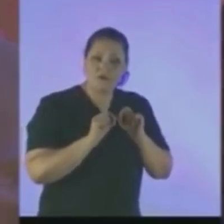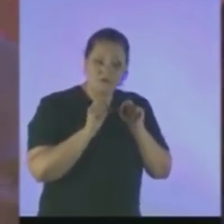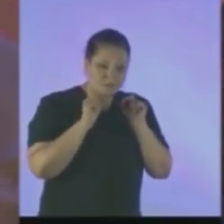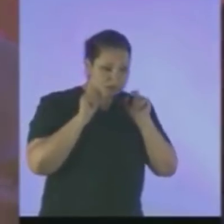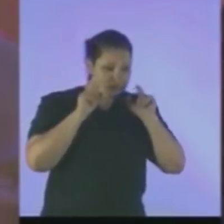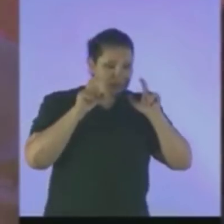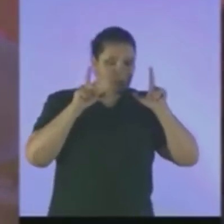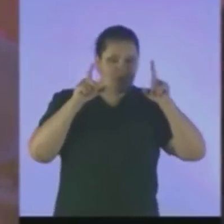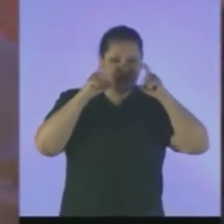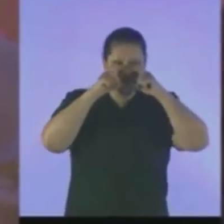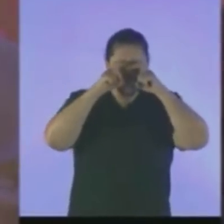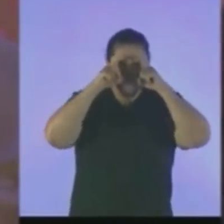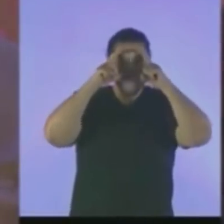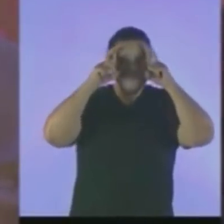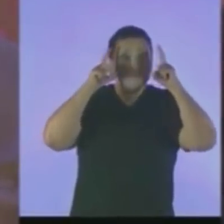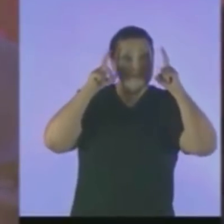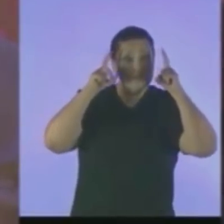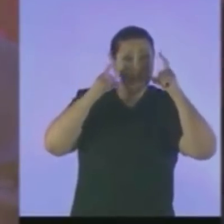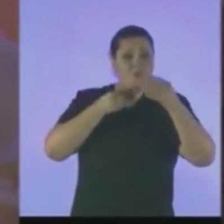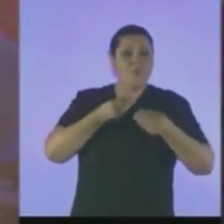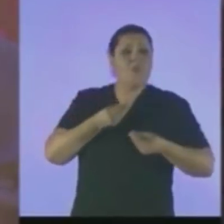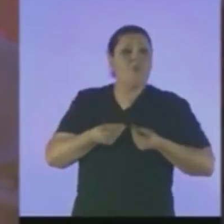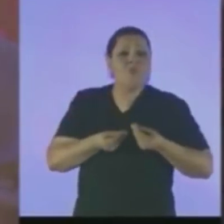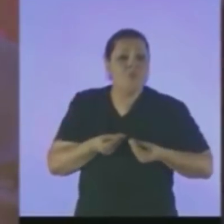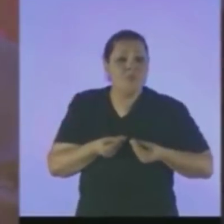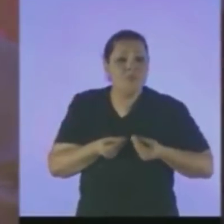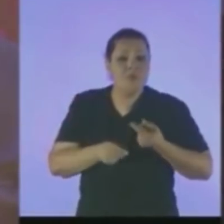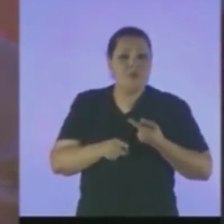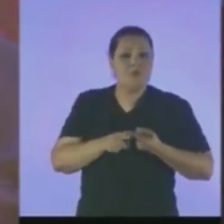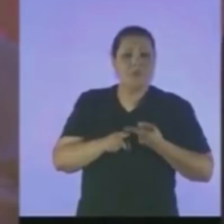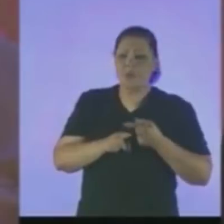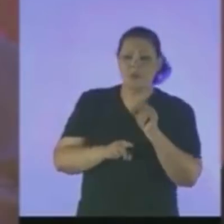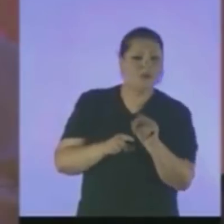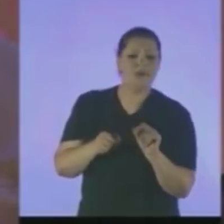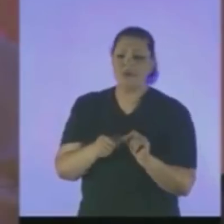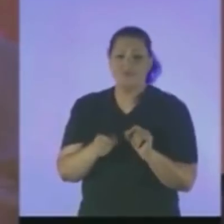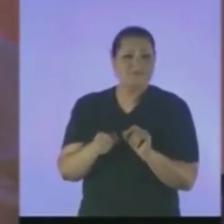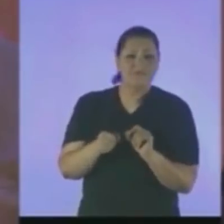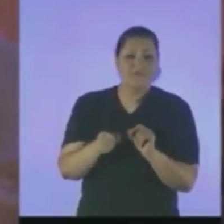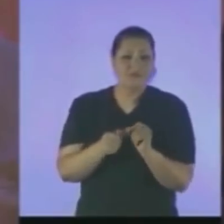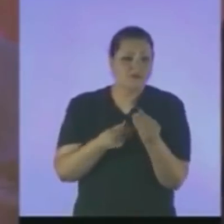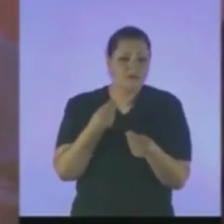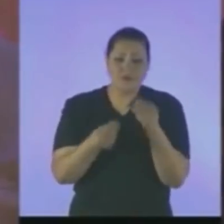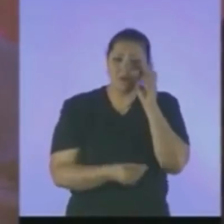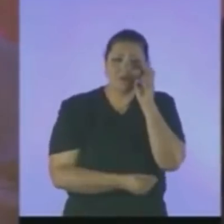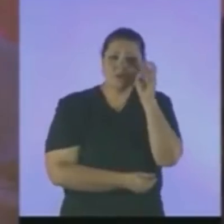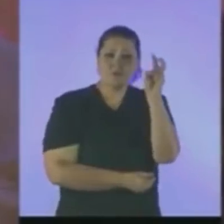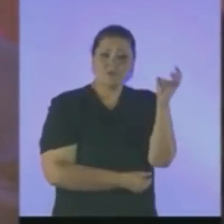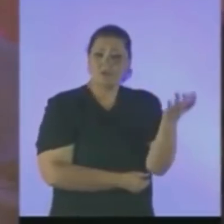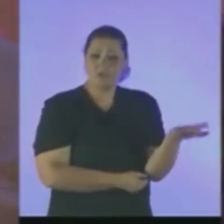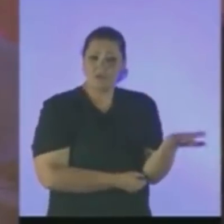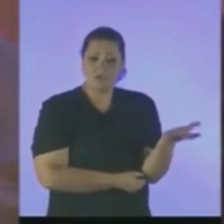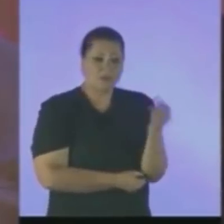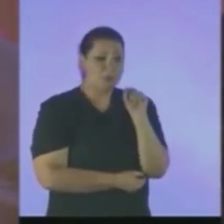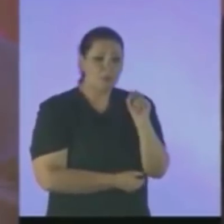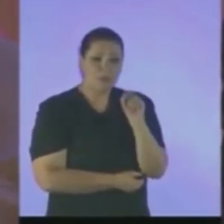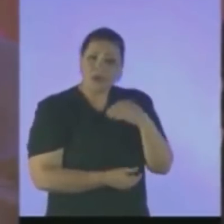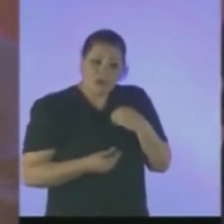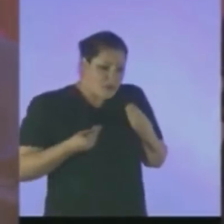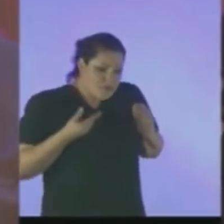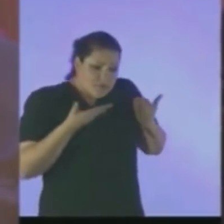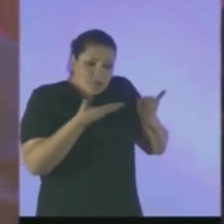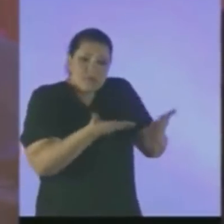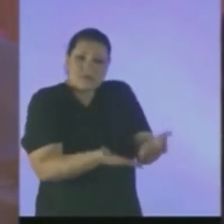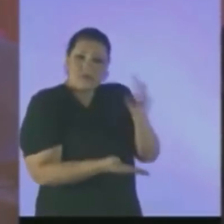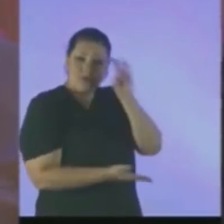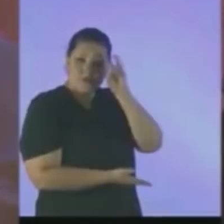Pergunto Mas como? Afinal o que tem feito Da inteligência Que lhes concedi?